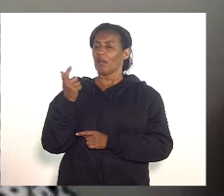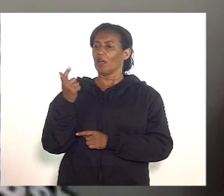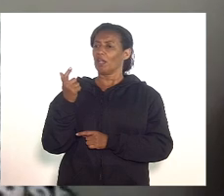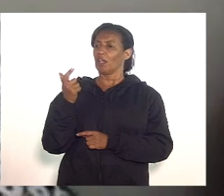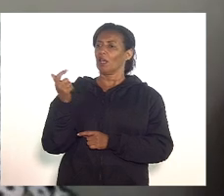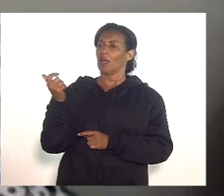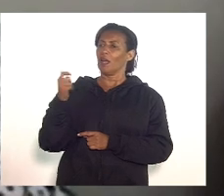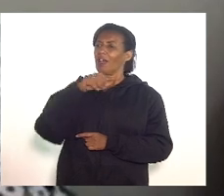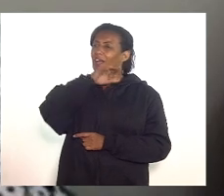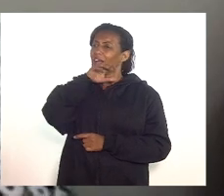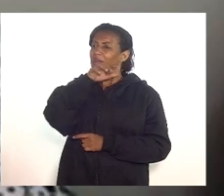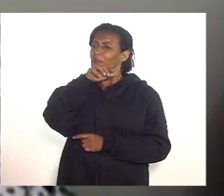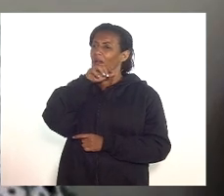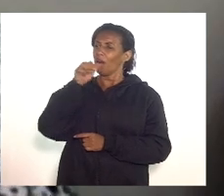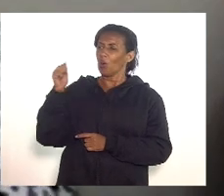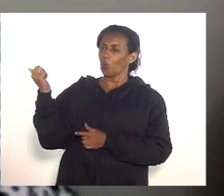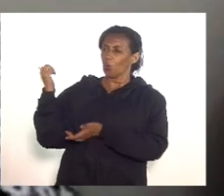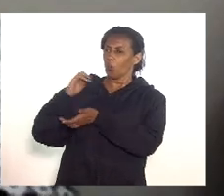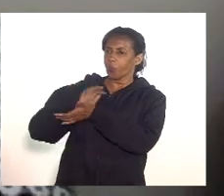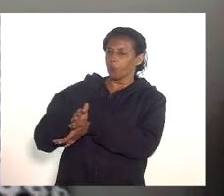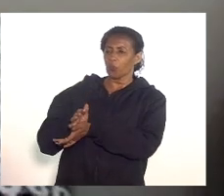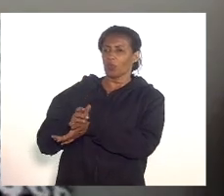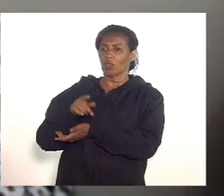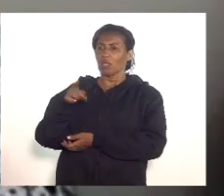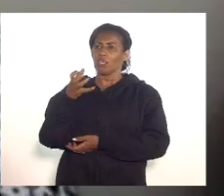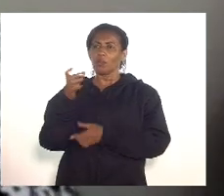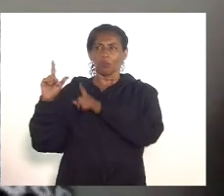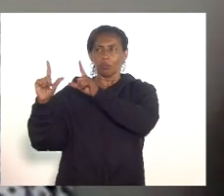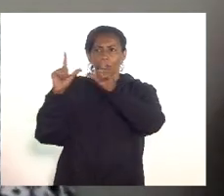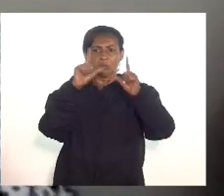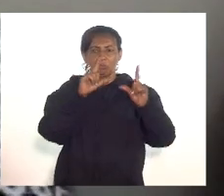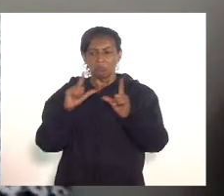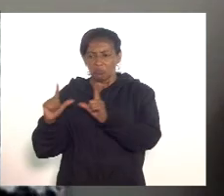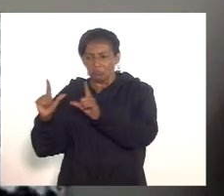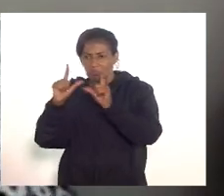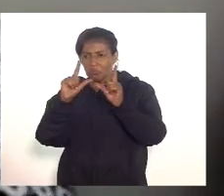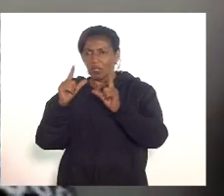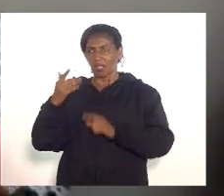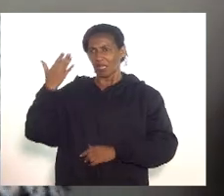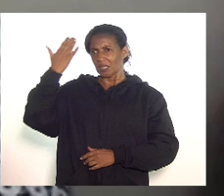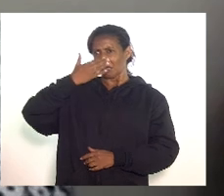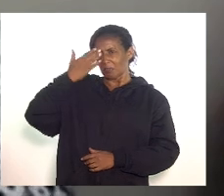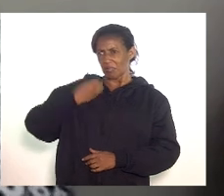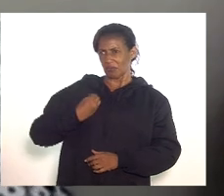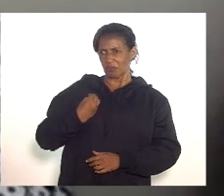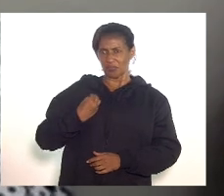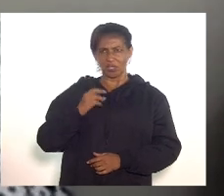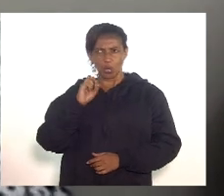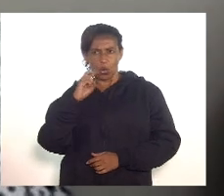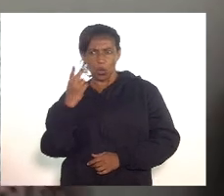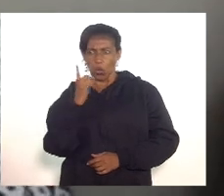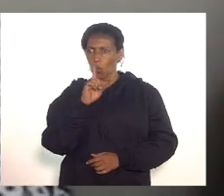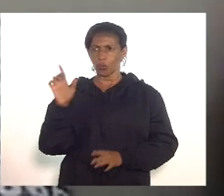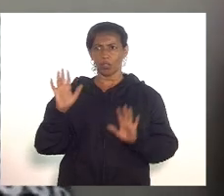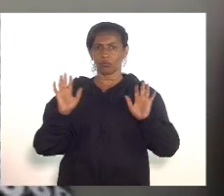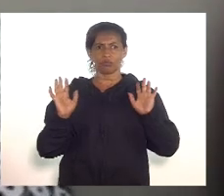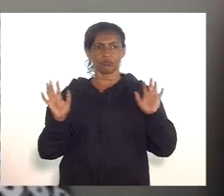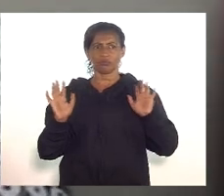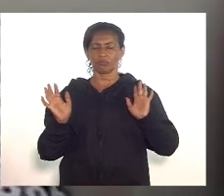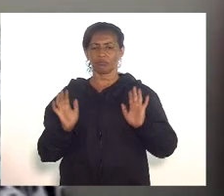a tia Ju hoje aqui no painel então eu gostaria de saber se ela está presente ou se nós não poderemos dar a coautoria